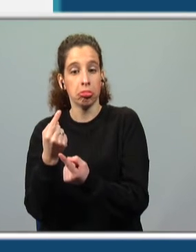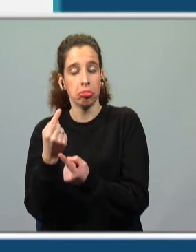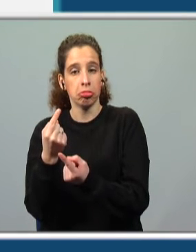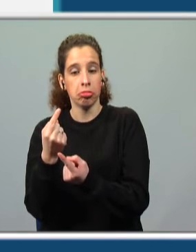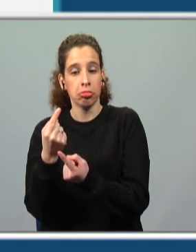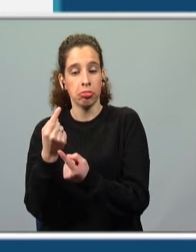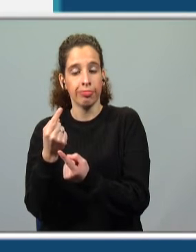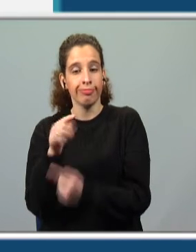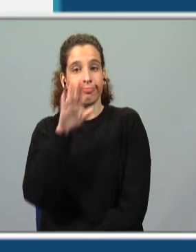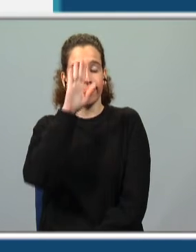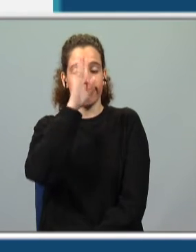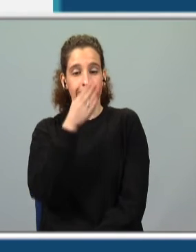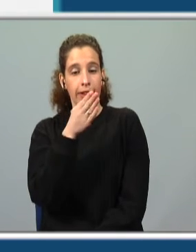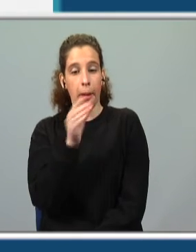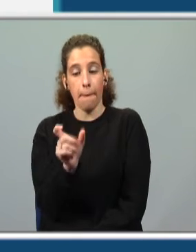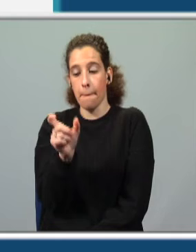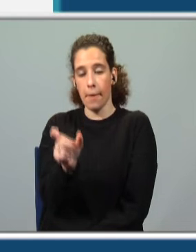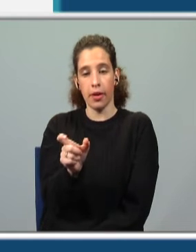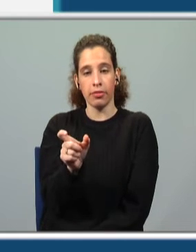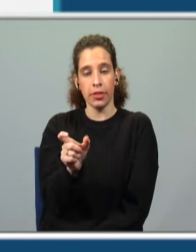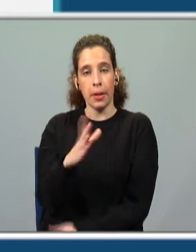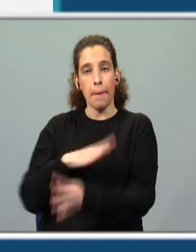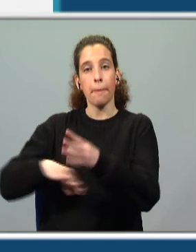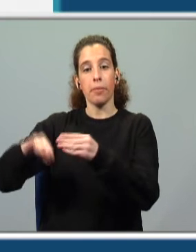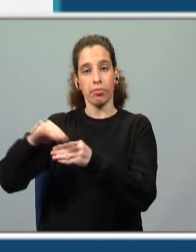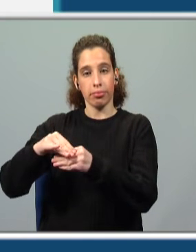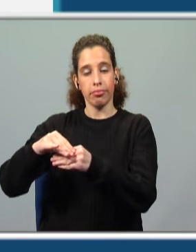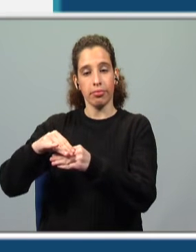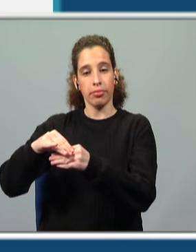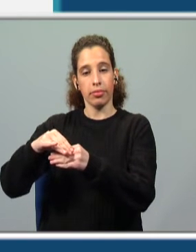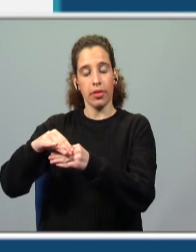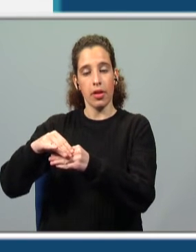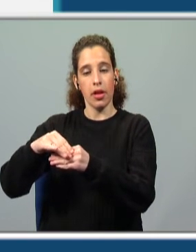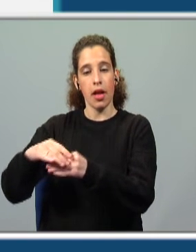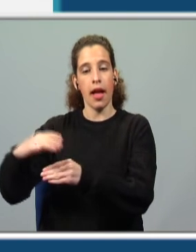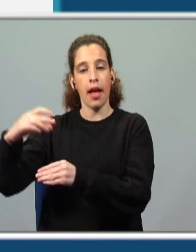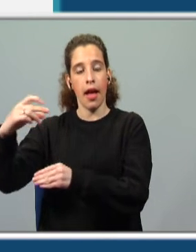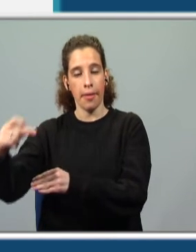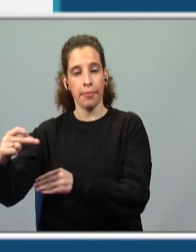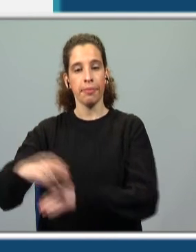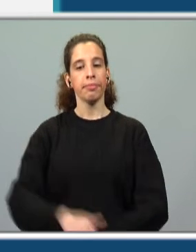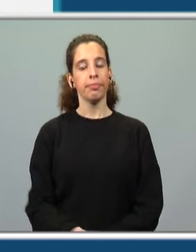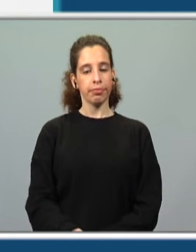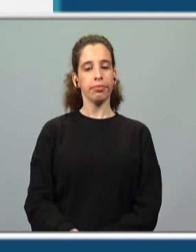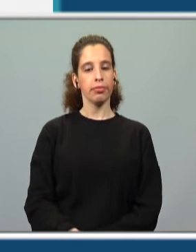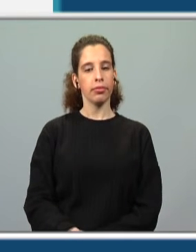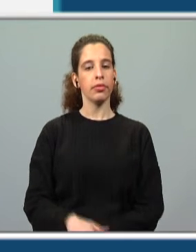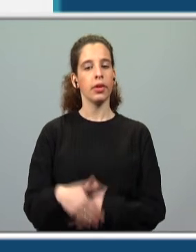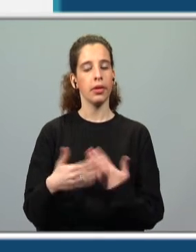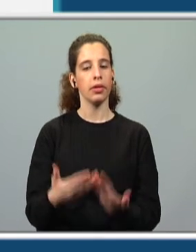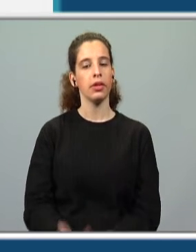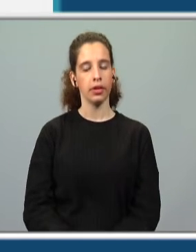Aqui já sabíamos. Temos o espaço que temos que colocar. E o A. Então, vamos